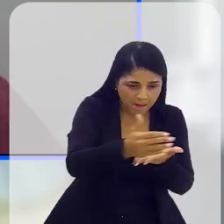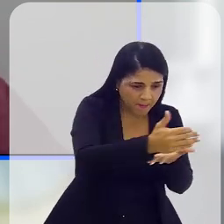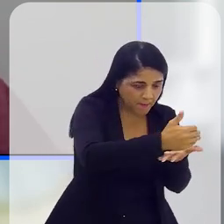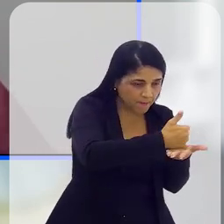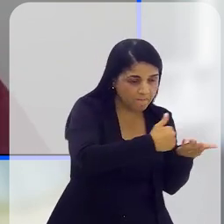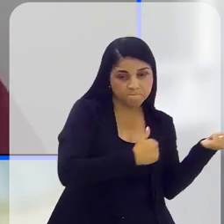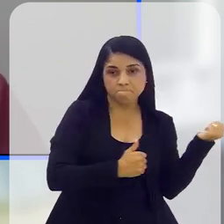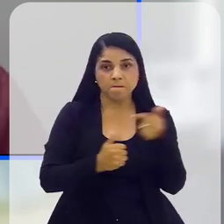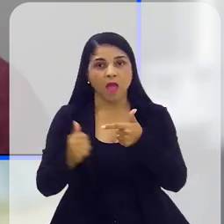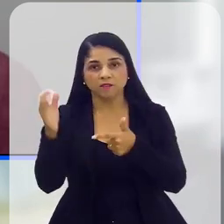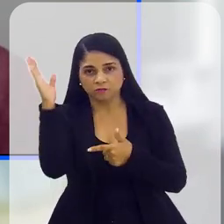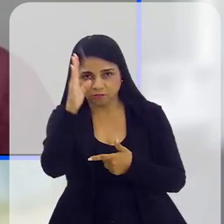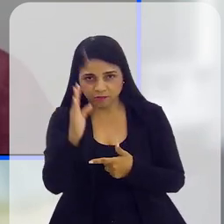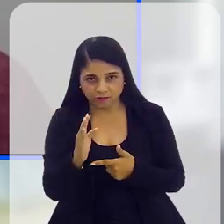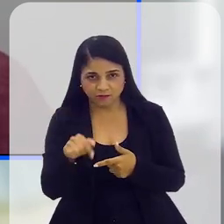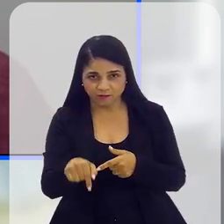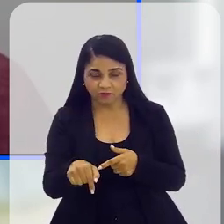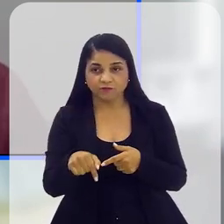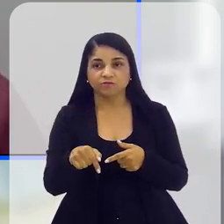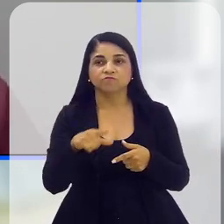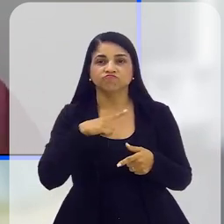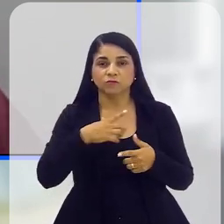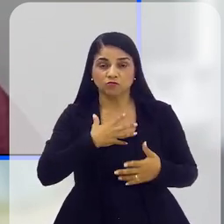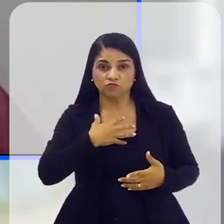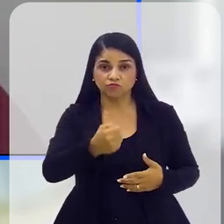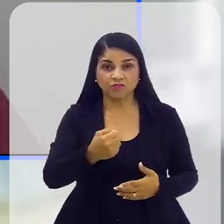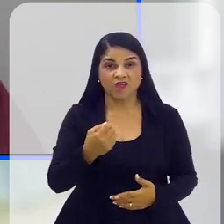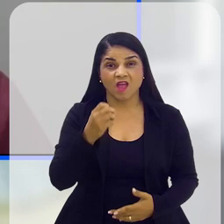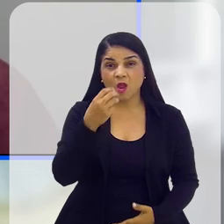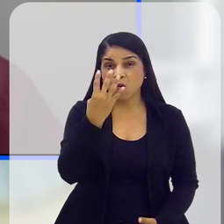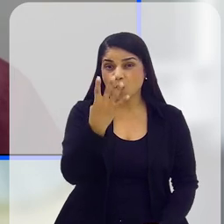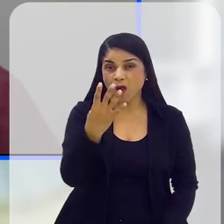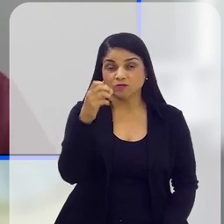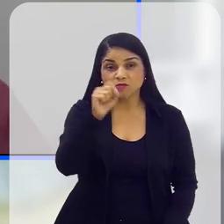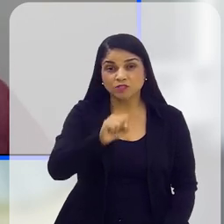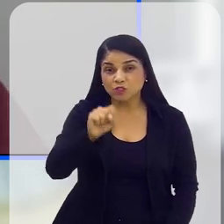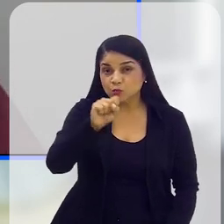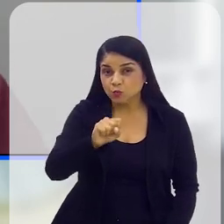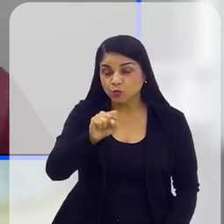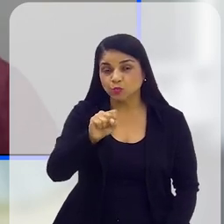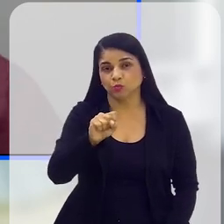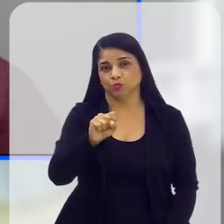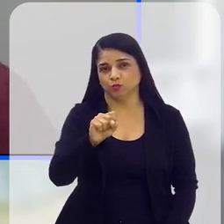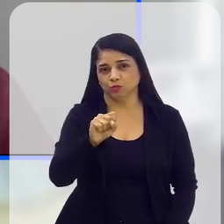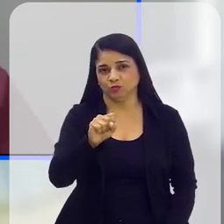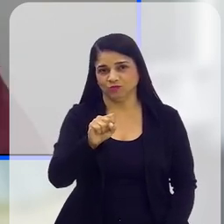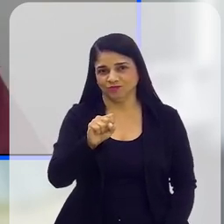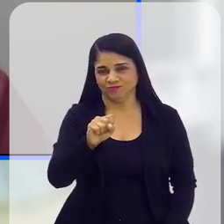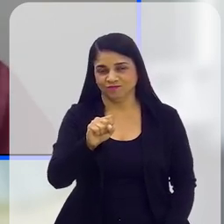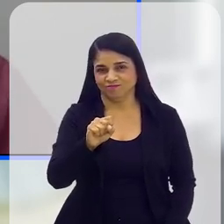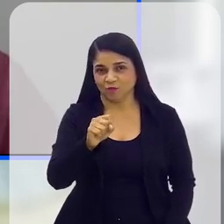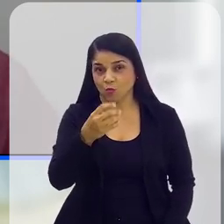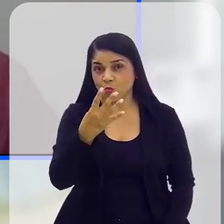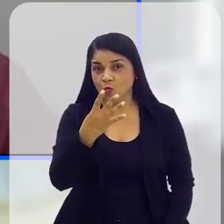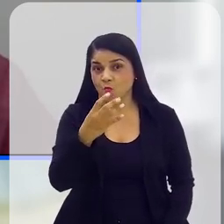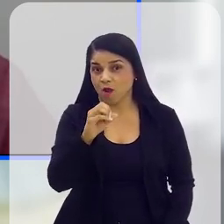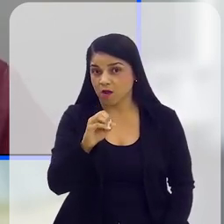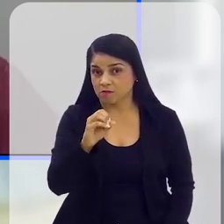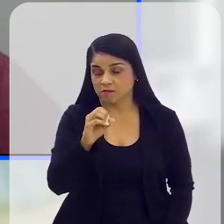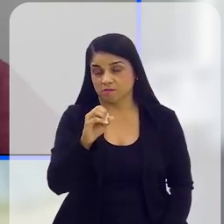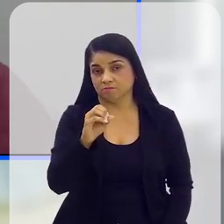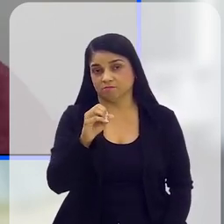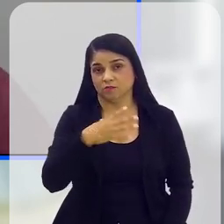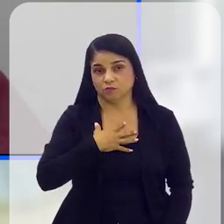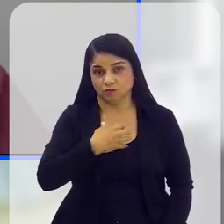Nós temos uma tentativa de suicídio a cada 40 segundos, um milhão de casos por ano no mundo. Portanto, é um grave problema de saúde pública. O Setembro